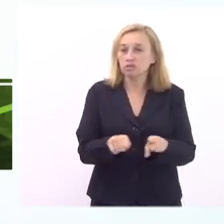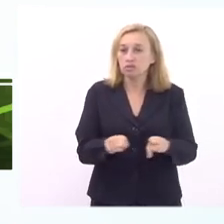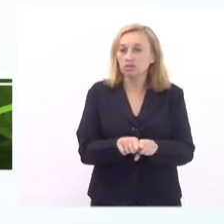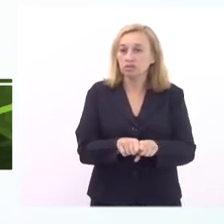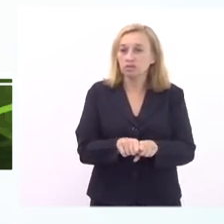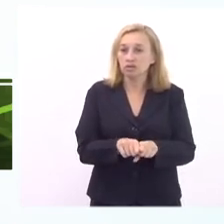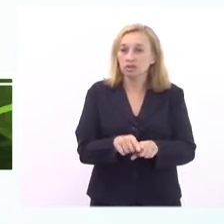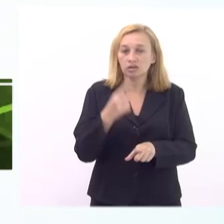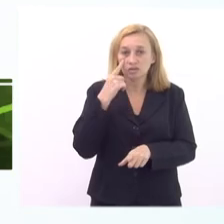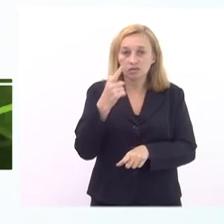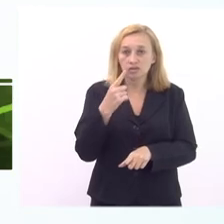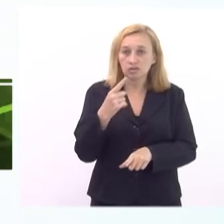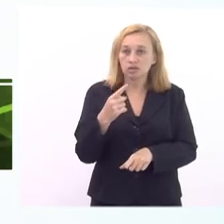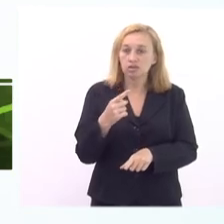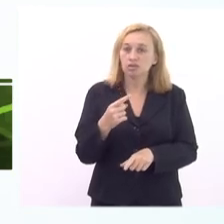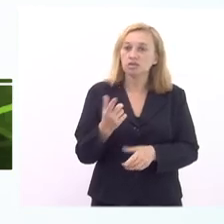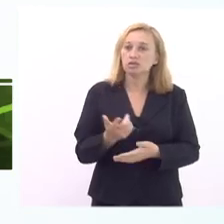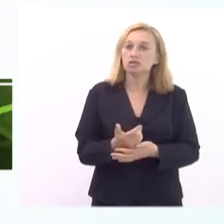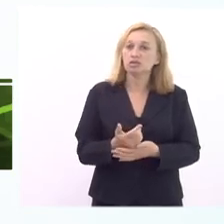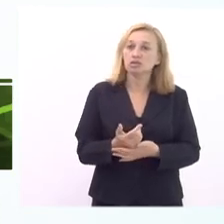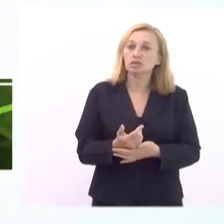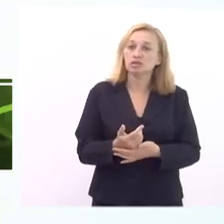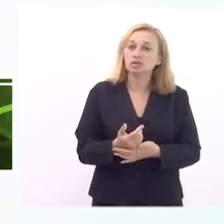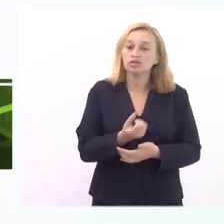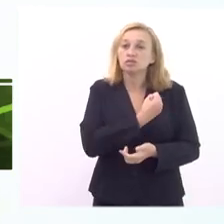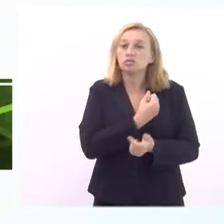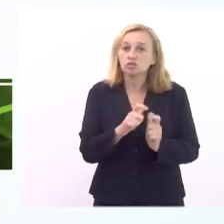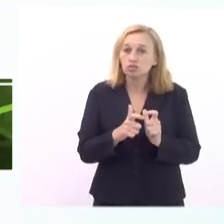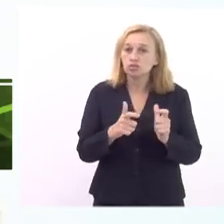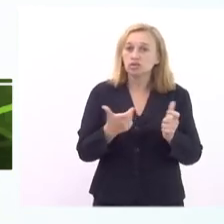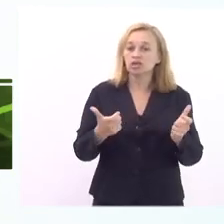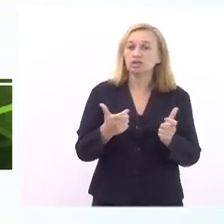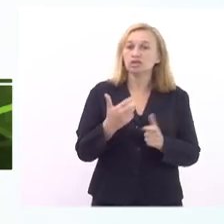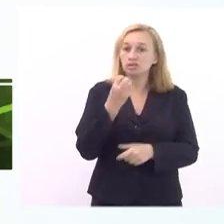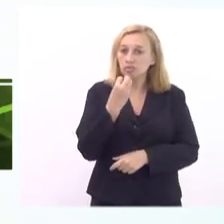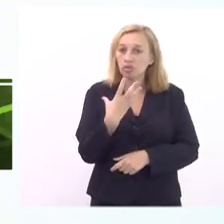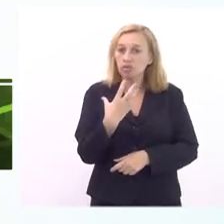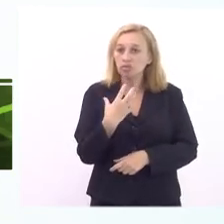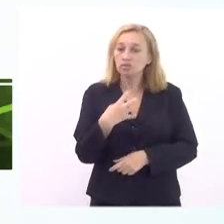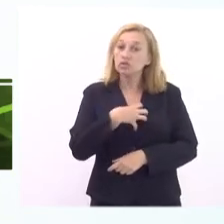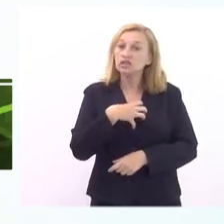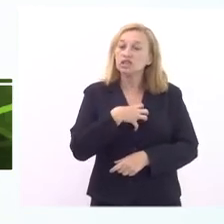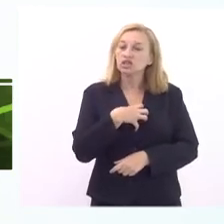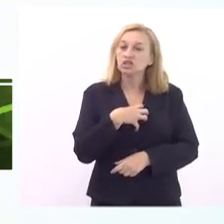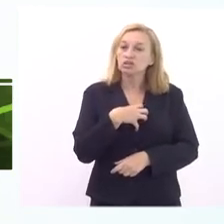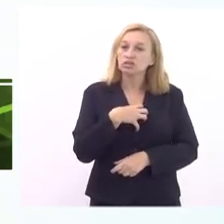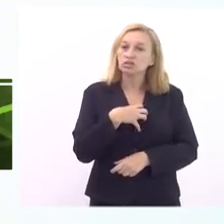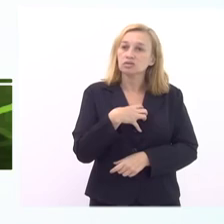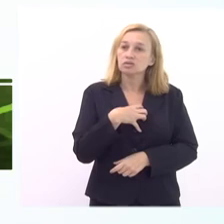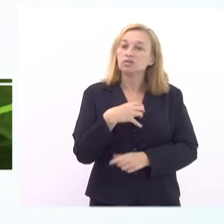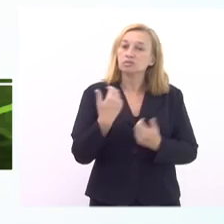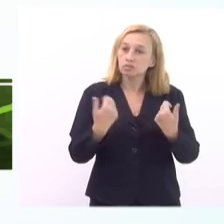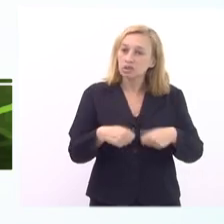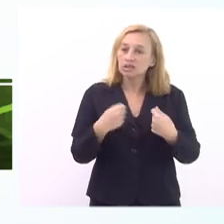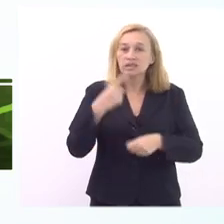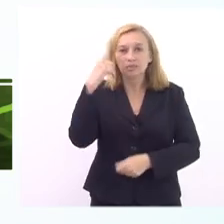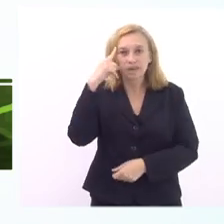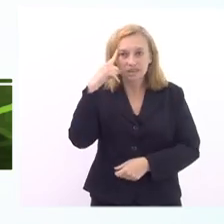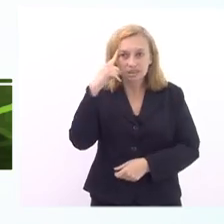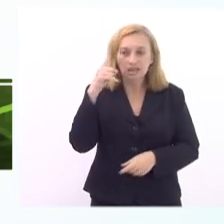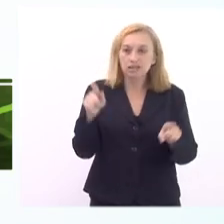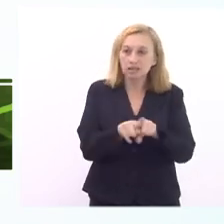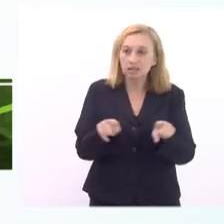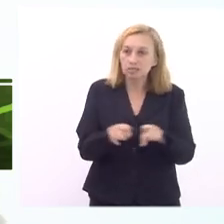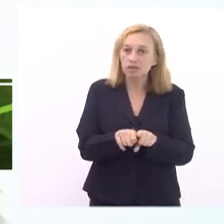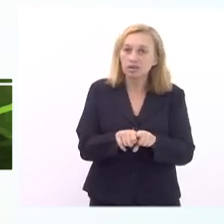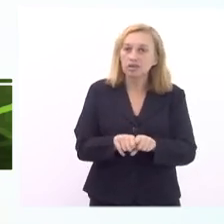dessa demanda que é uma demanda dos nossos tempos e que é uma demanda boa uma demanda boa no sentido de que a gente precisa pensar também